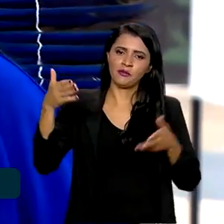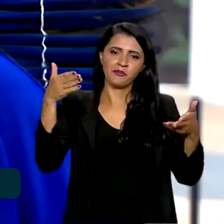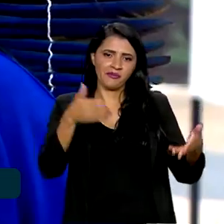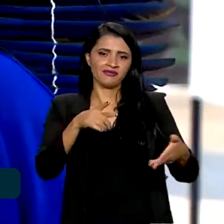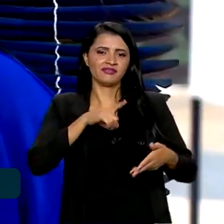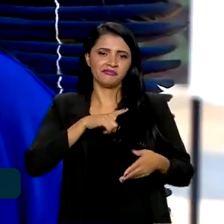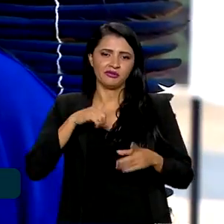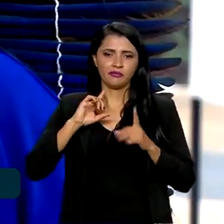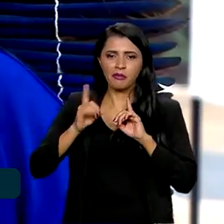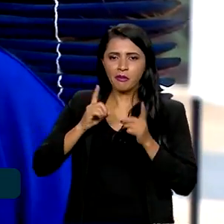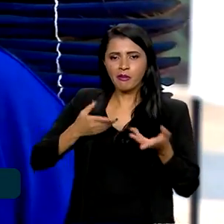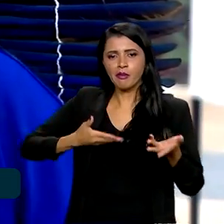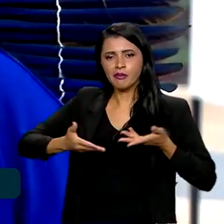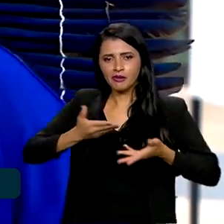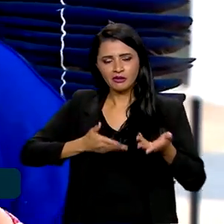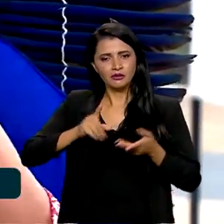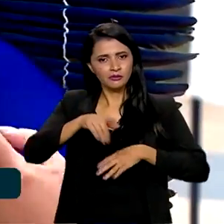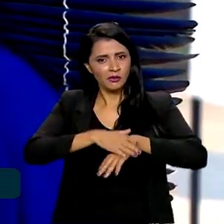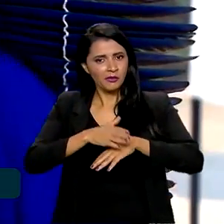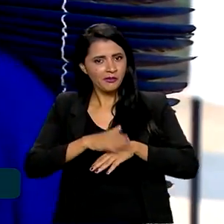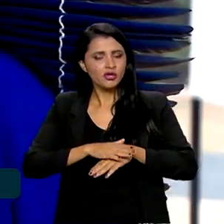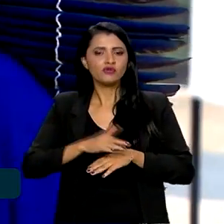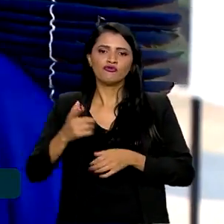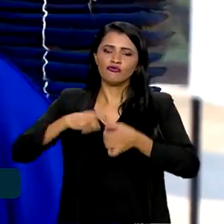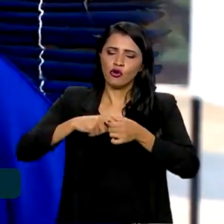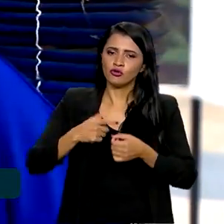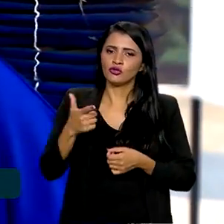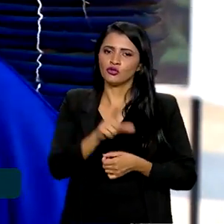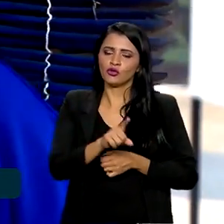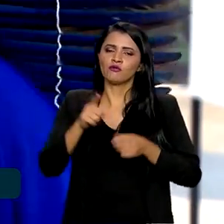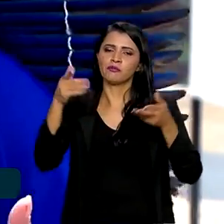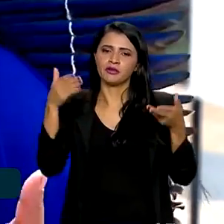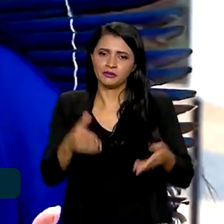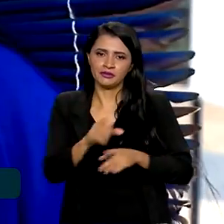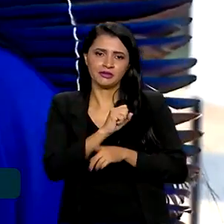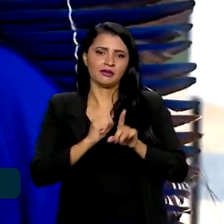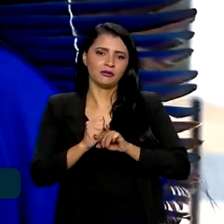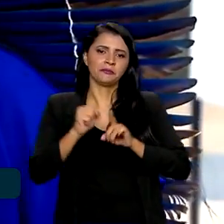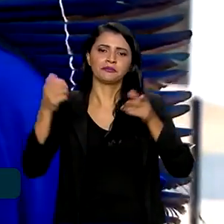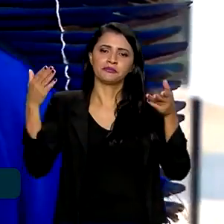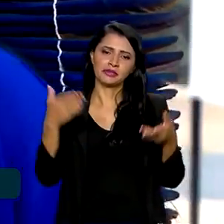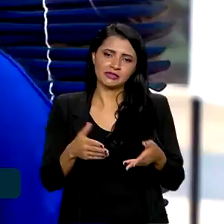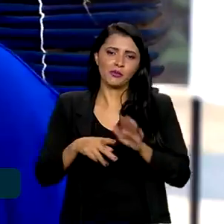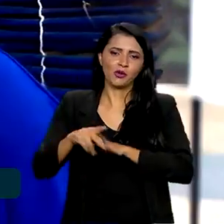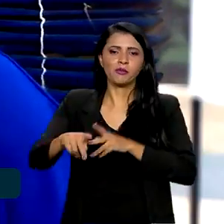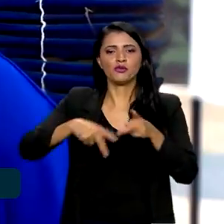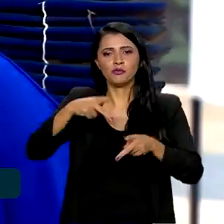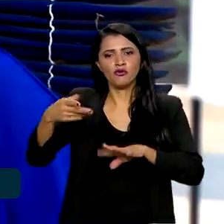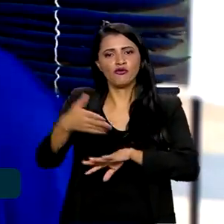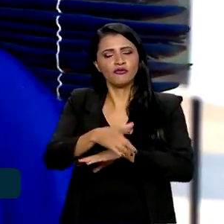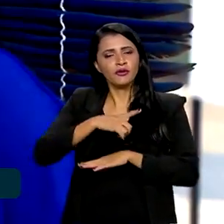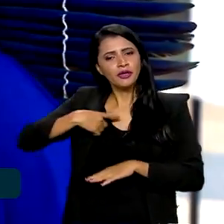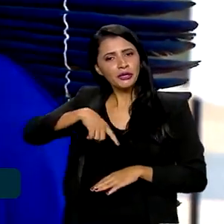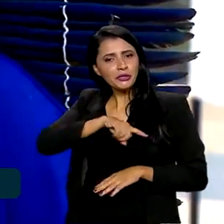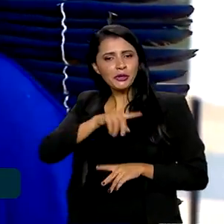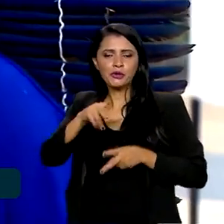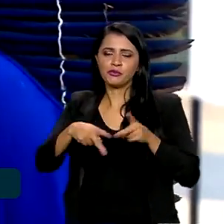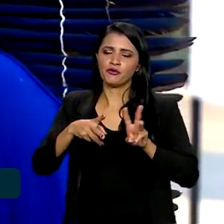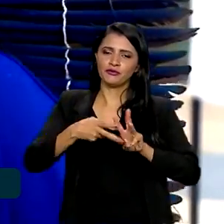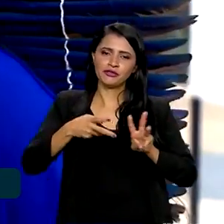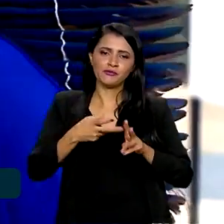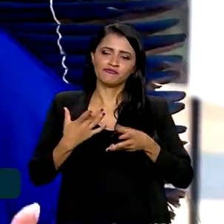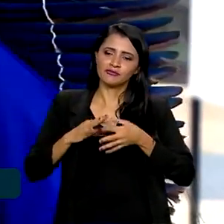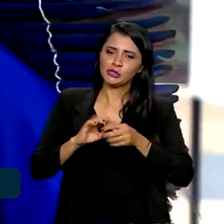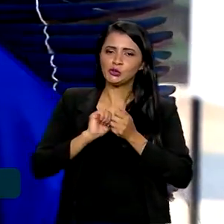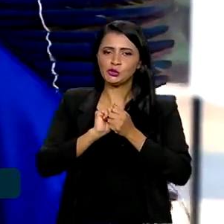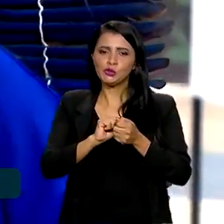desses diálogos. É um momento que se retoma essa participação social, essa participação popular. E nós, povos indígenas, estamos juntos nessa